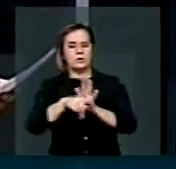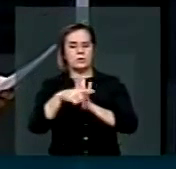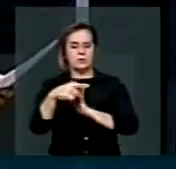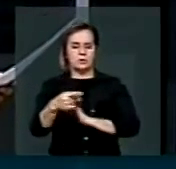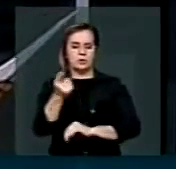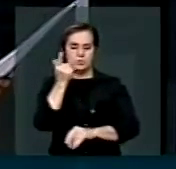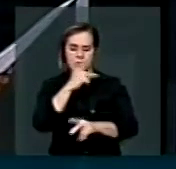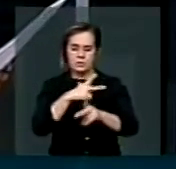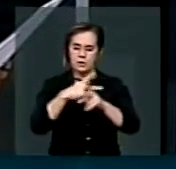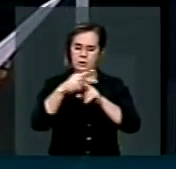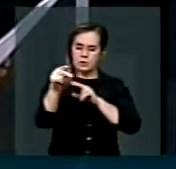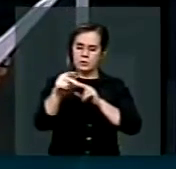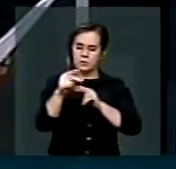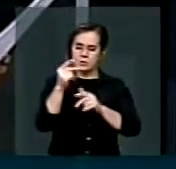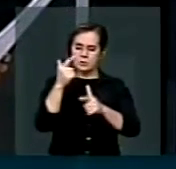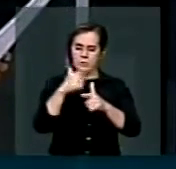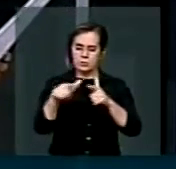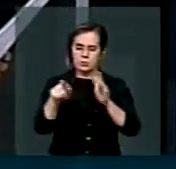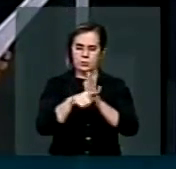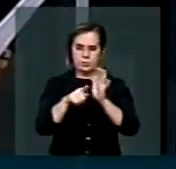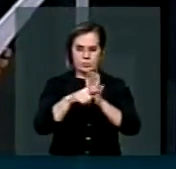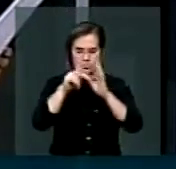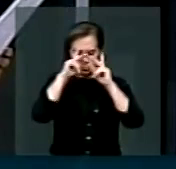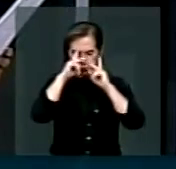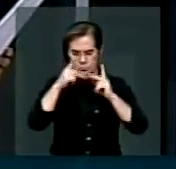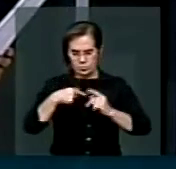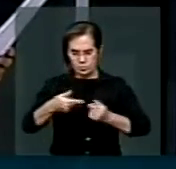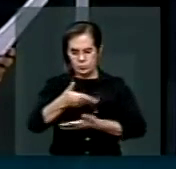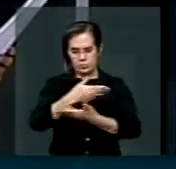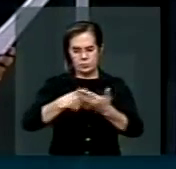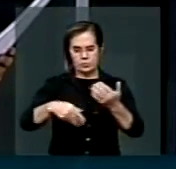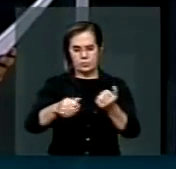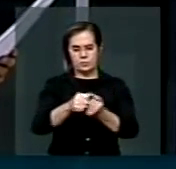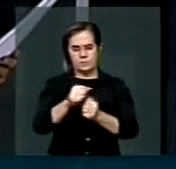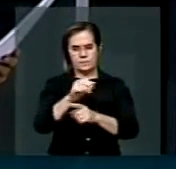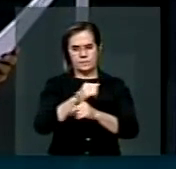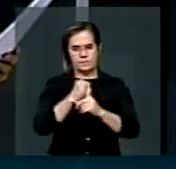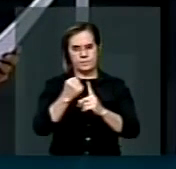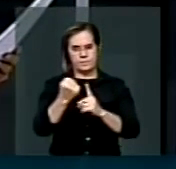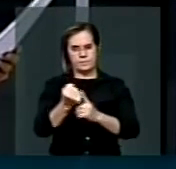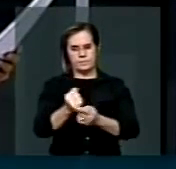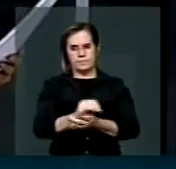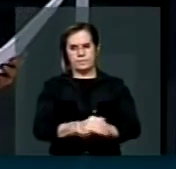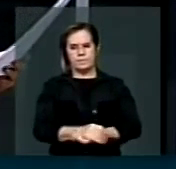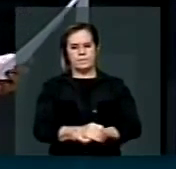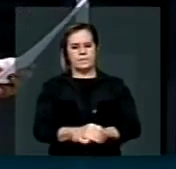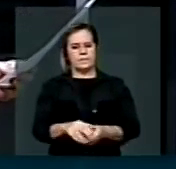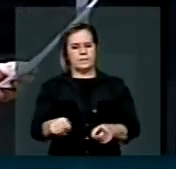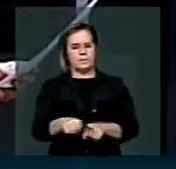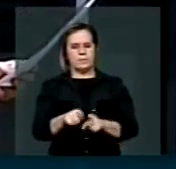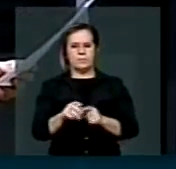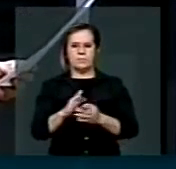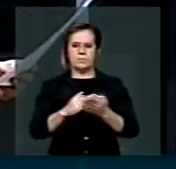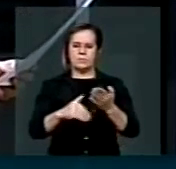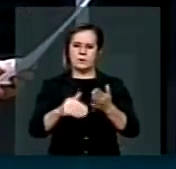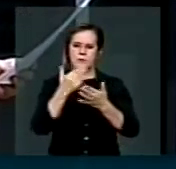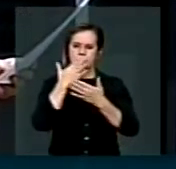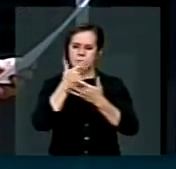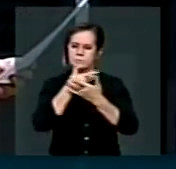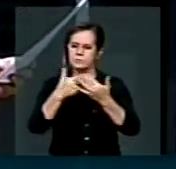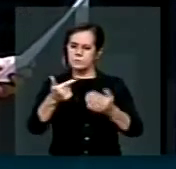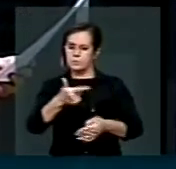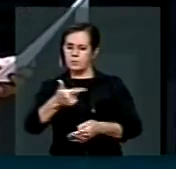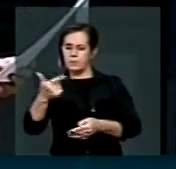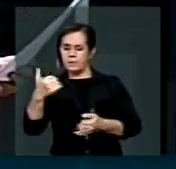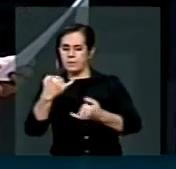superação dos conflitos interpessoais na sociedade. A banalização de todos os tipos de armas de brinquedo